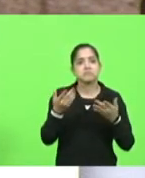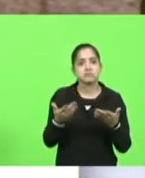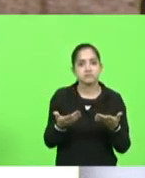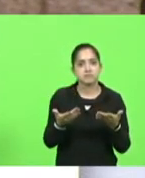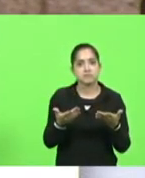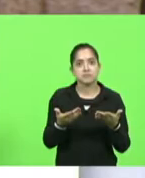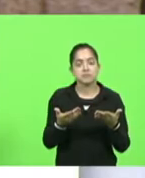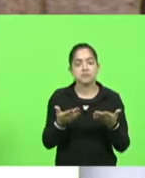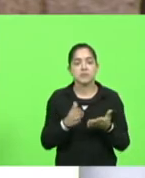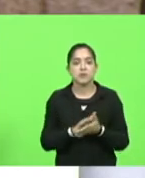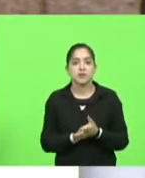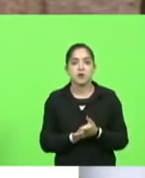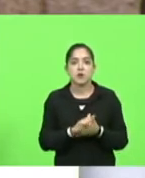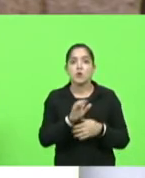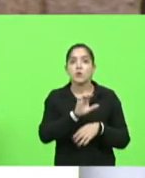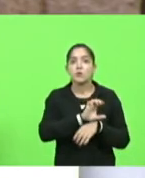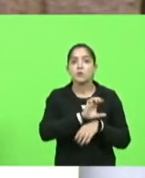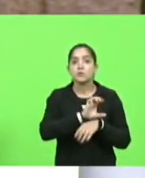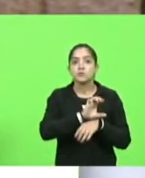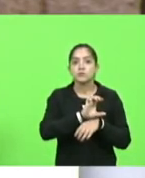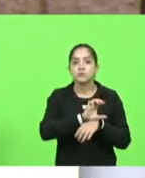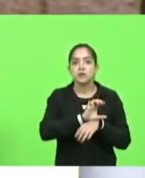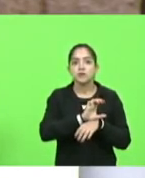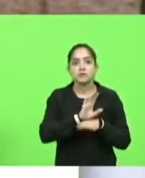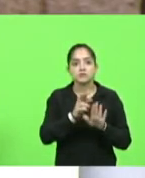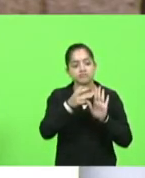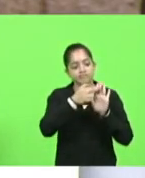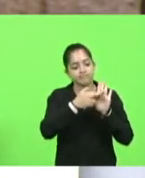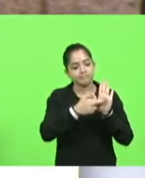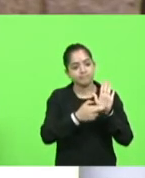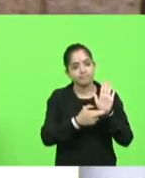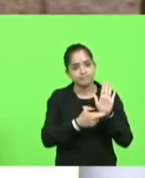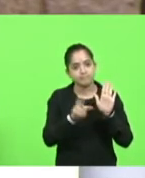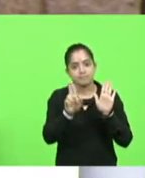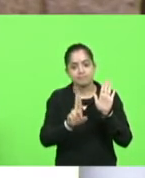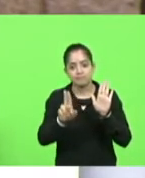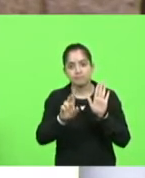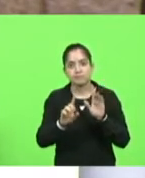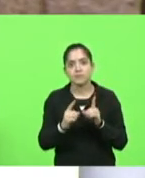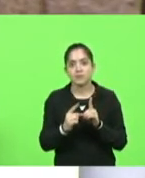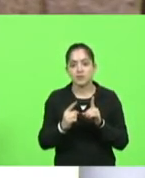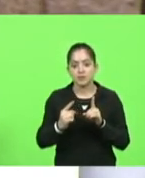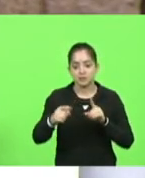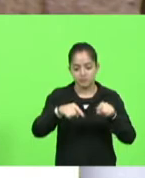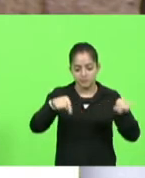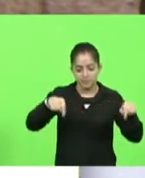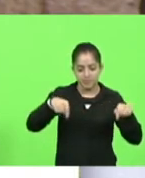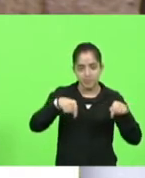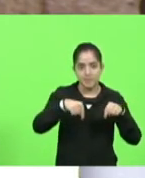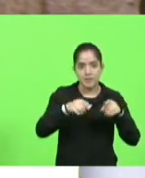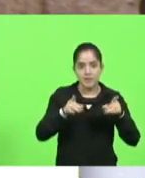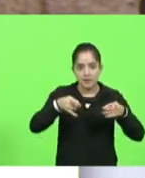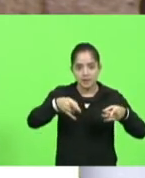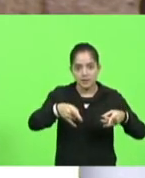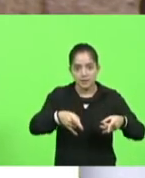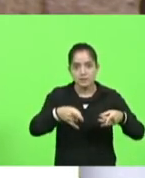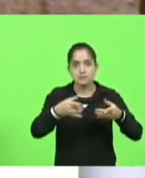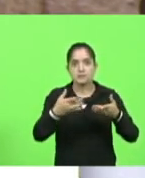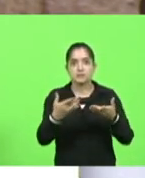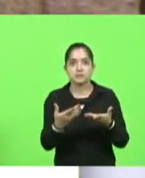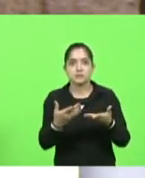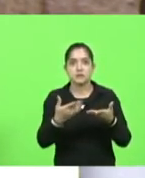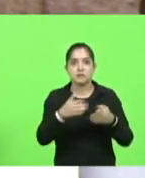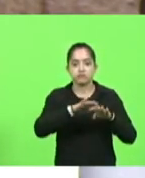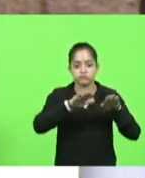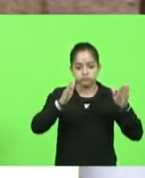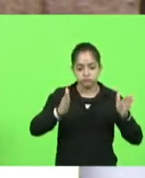o Estado utiliza a mesma regulamentação de distanciamento de mesas para a parte interna do restaurante para a